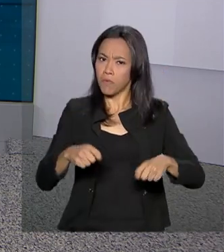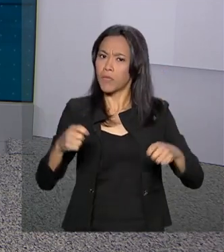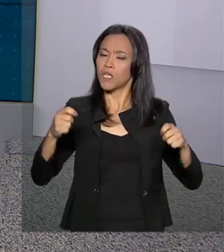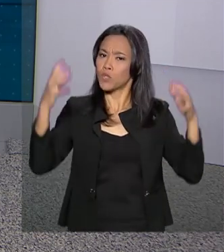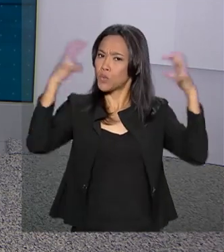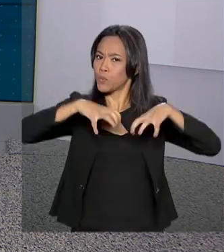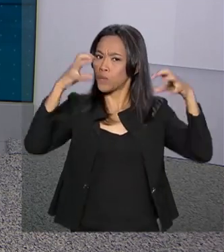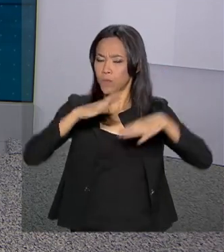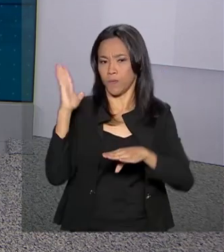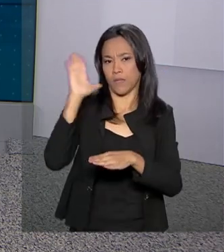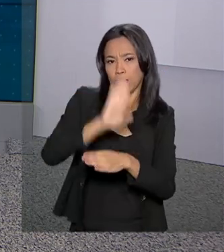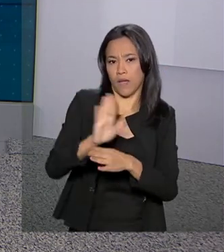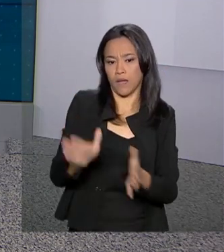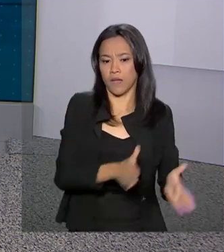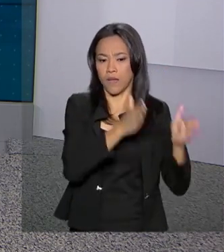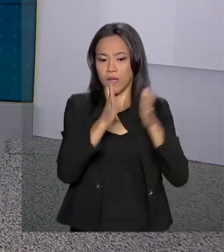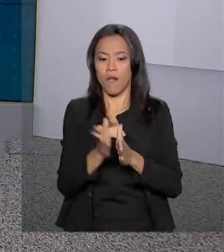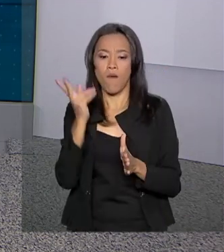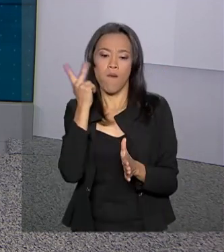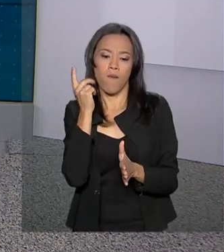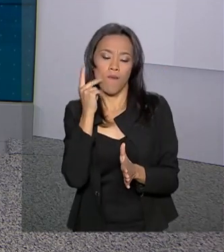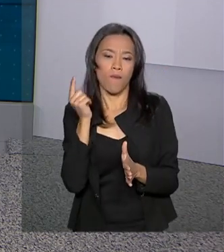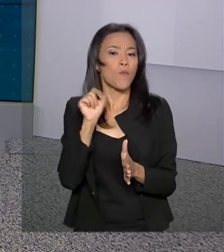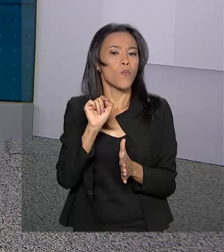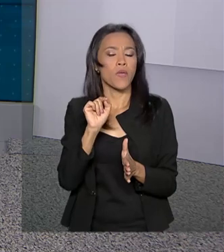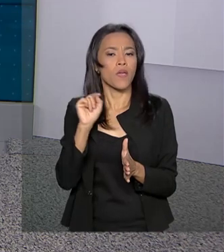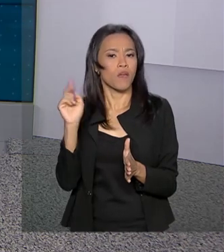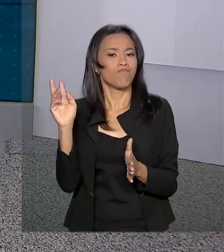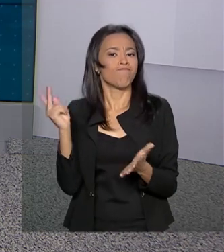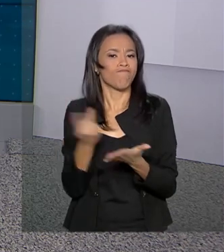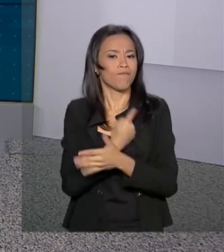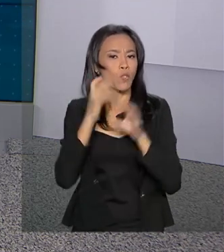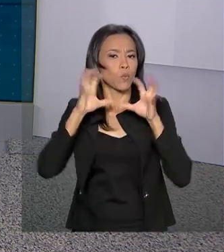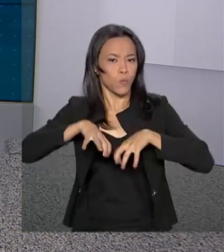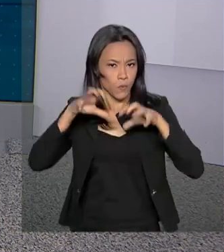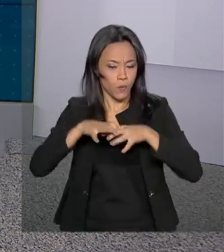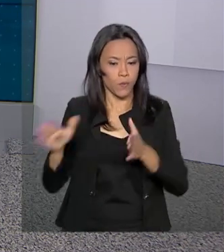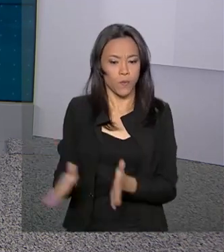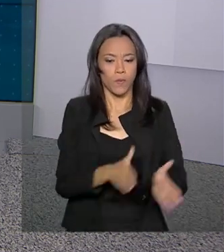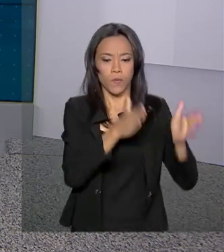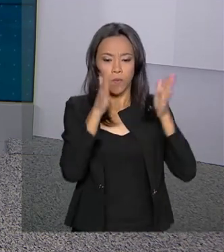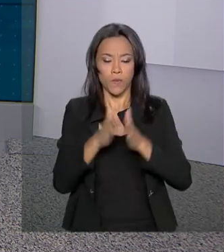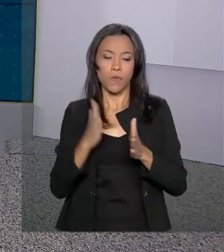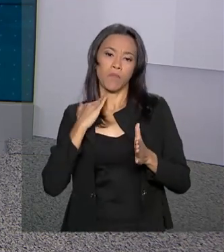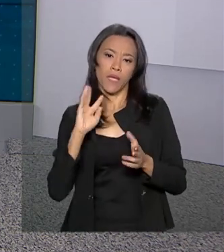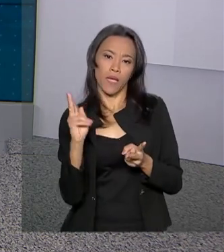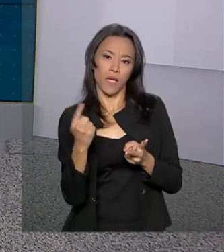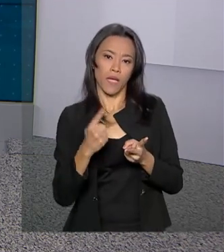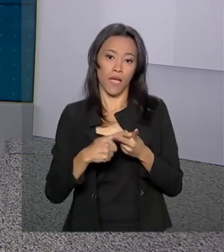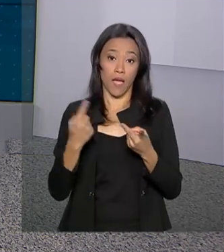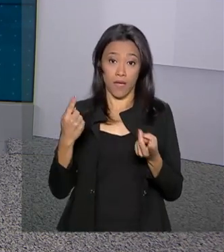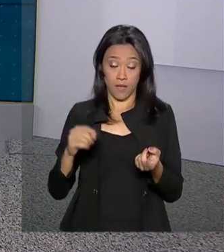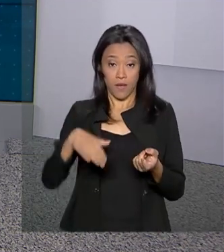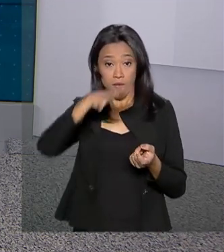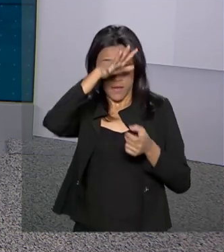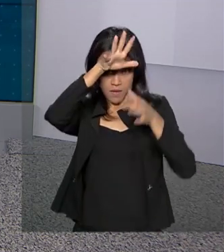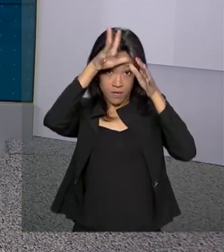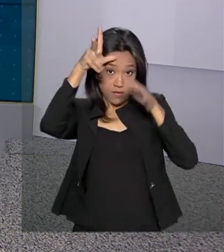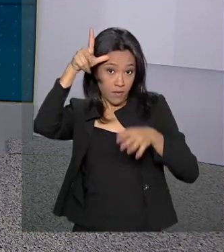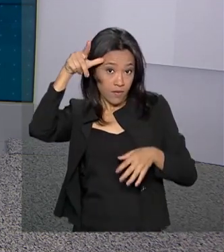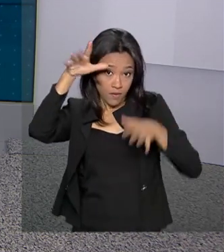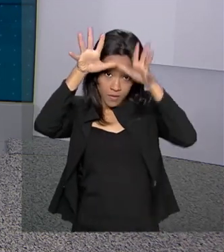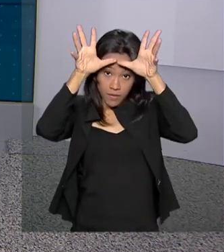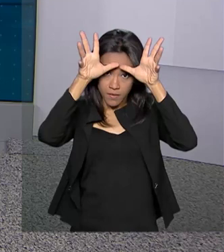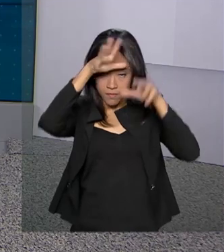na parte da tarde. Em Fortaleza a gente tem pancadas de chuva. Em Belo Horizonte, Campo Grande e Curitiba nós temos